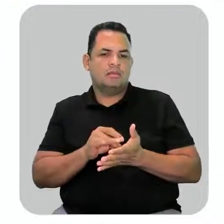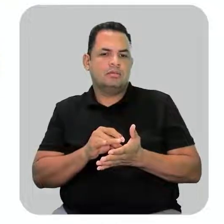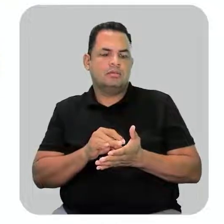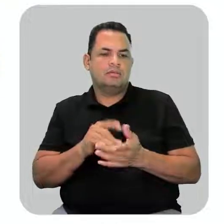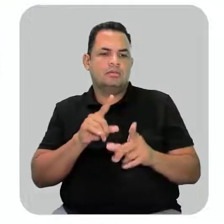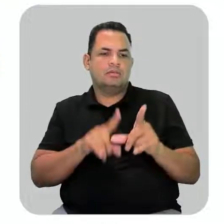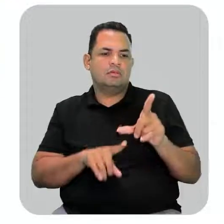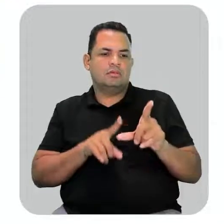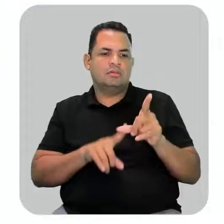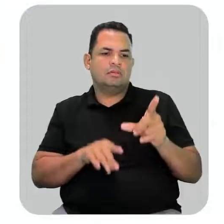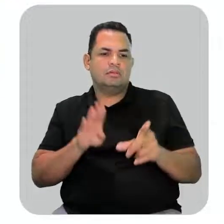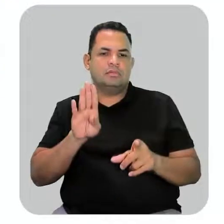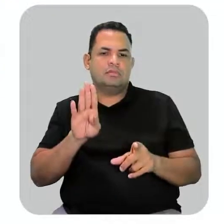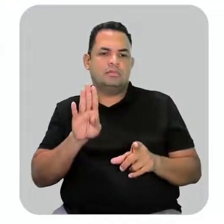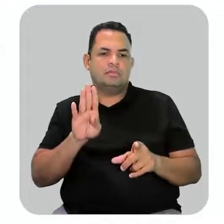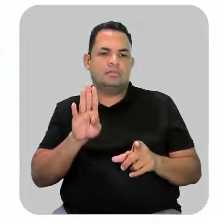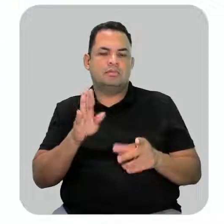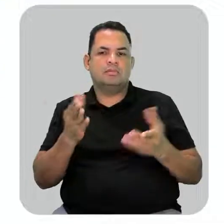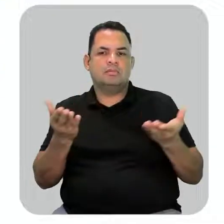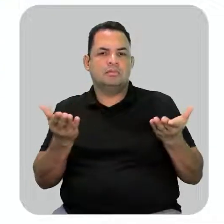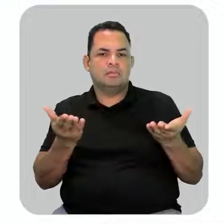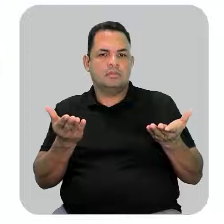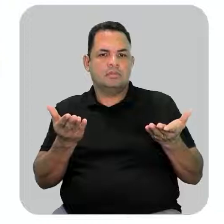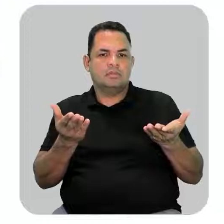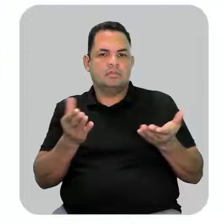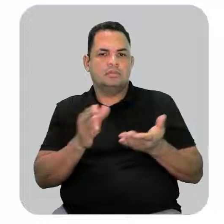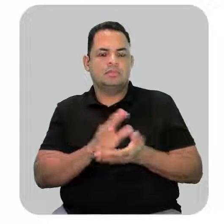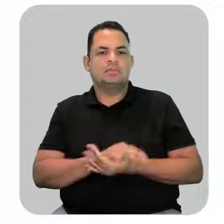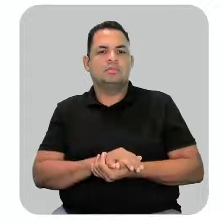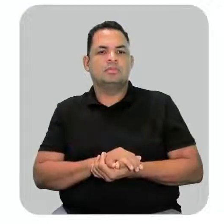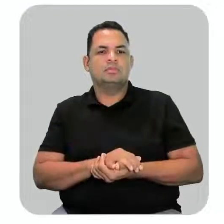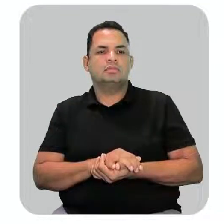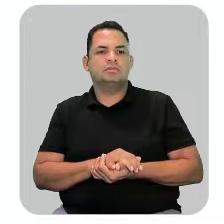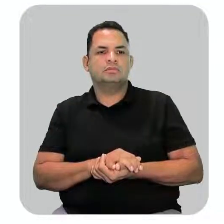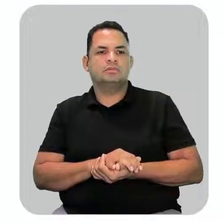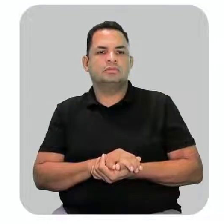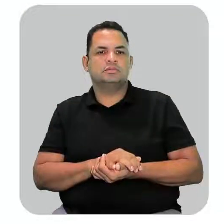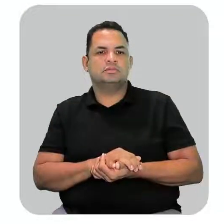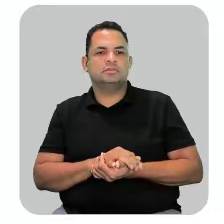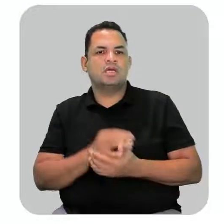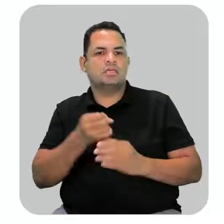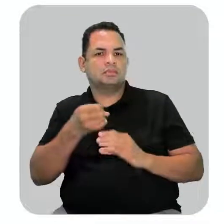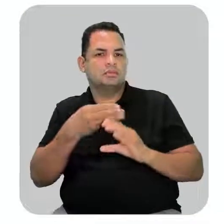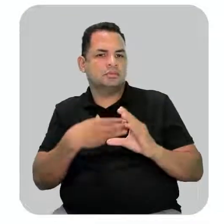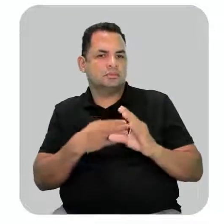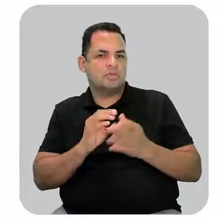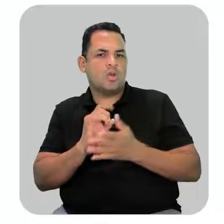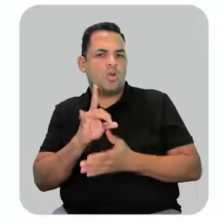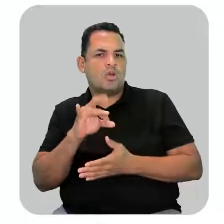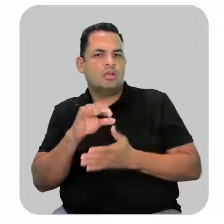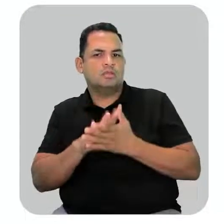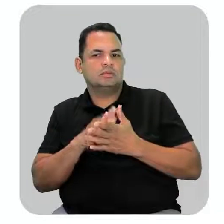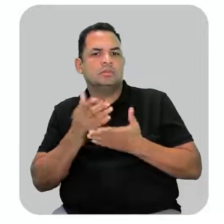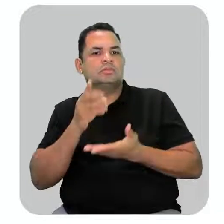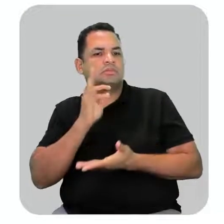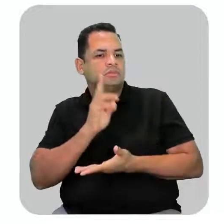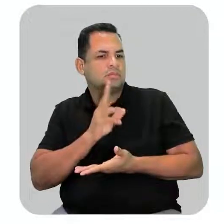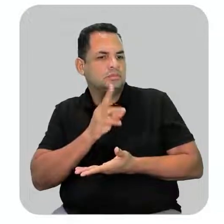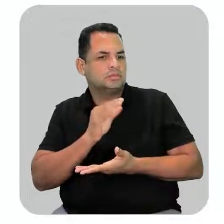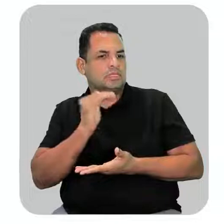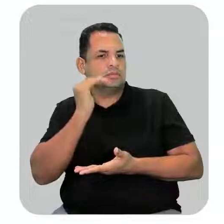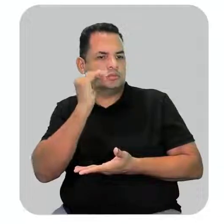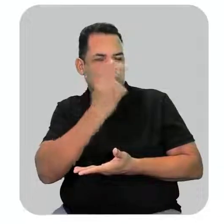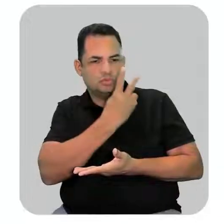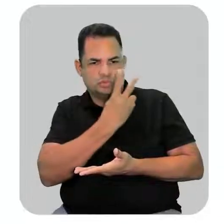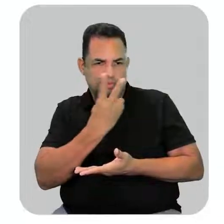a letra B. Aonde foi dito que as funções que aparecem simultaneamente